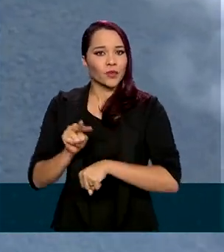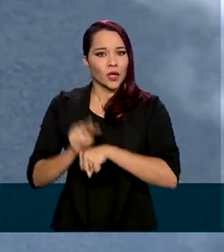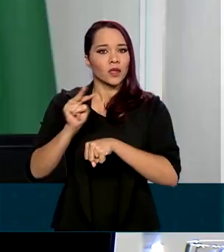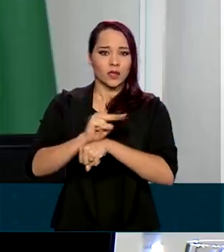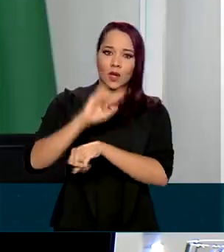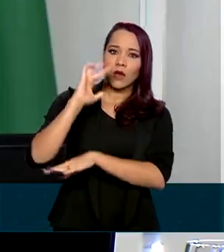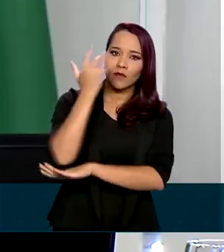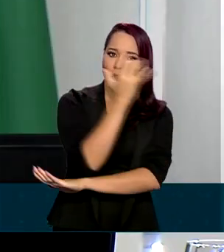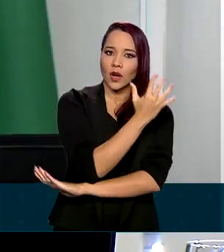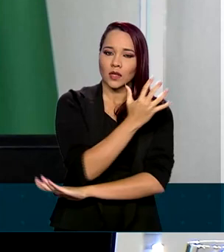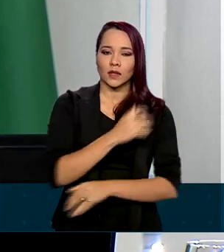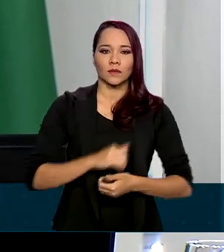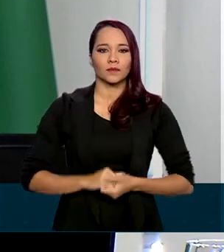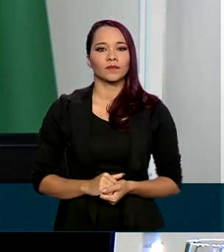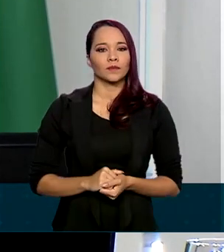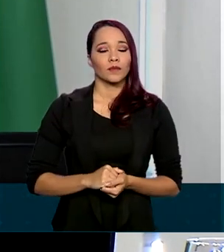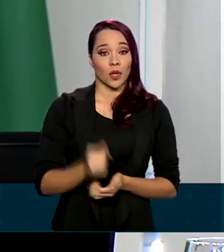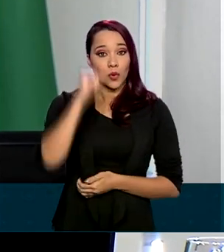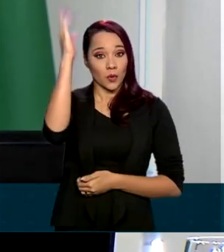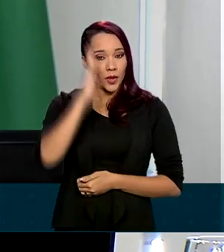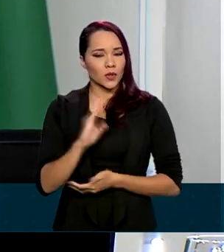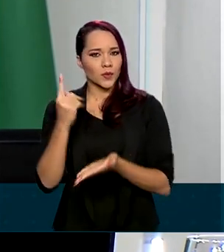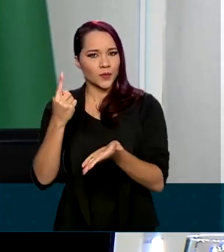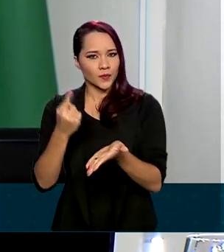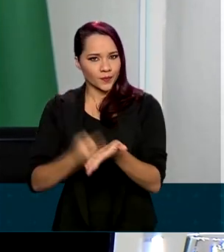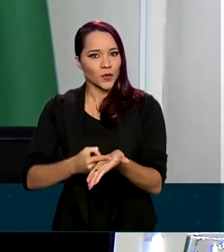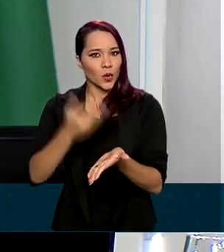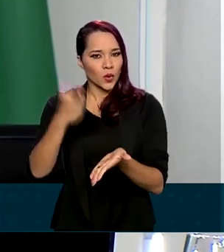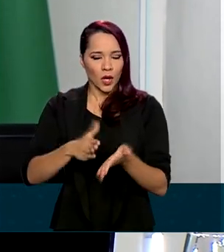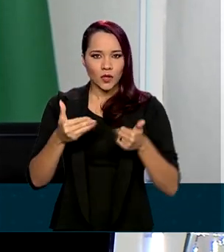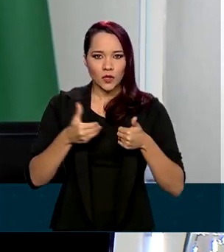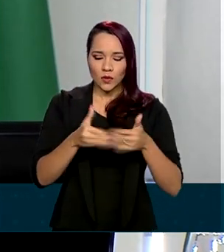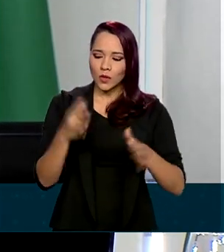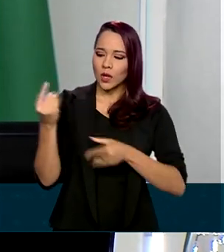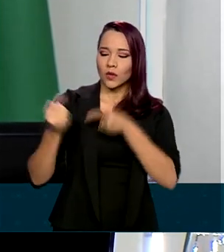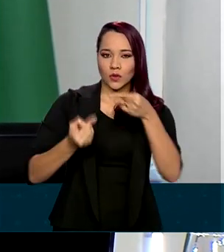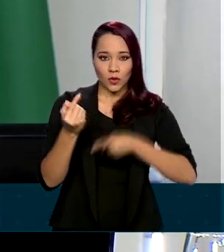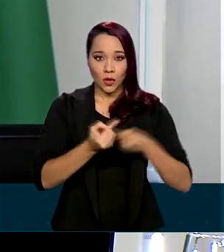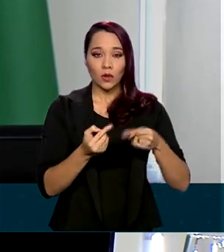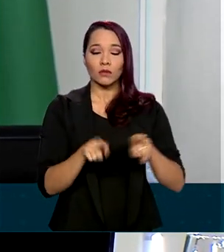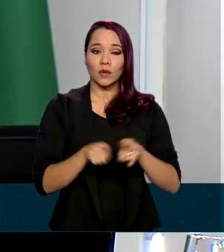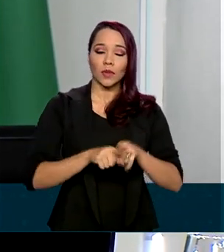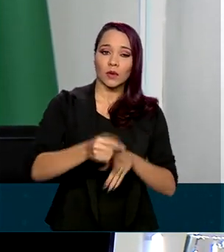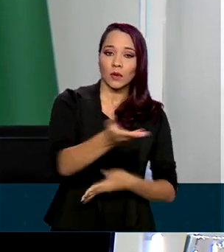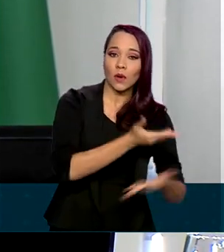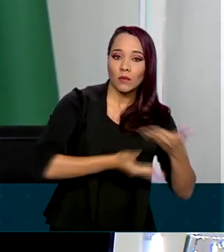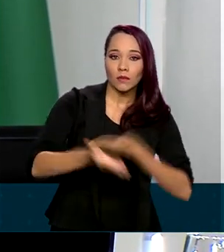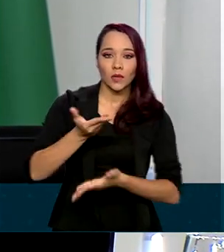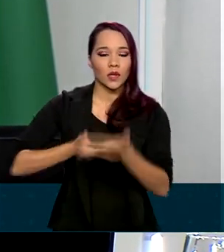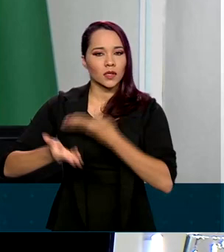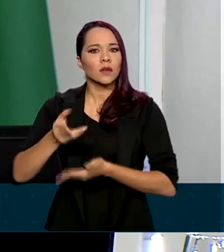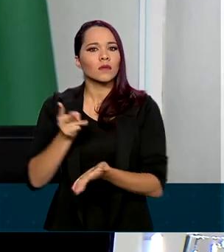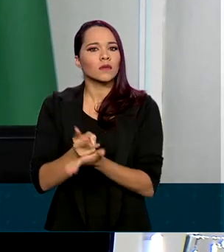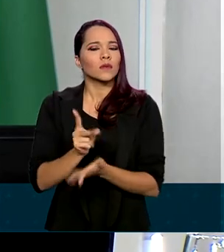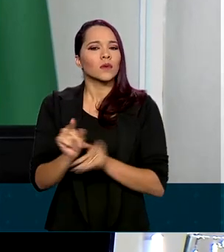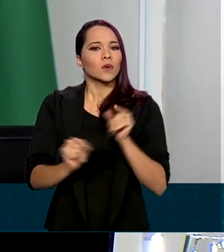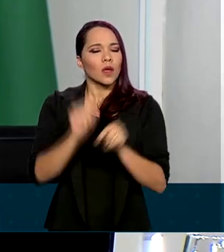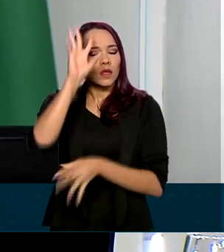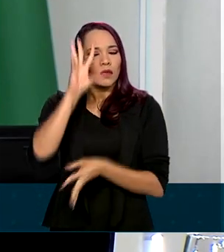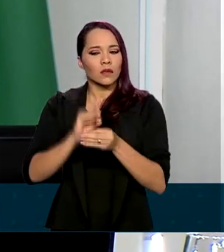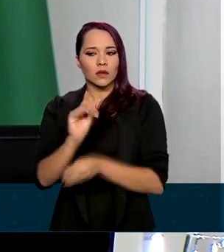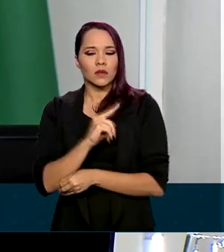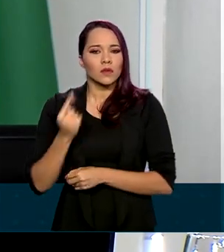floresta. O Brasil reitera, então, sua permanente abertura ao diálogo e à cooperação, sempre no entendimento de que